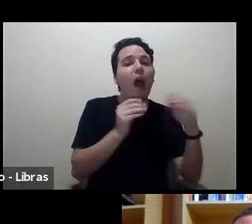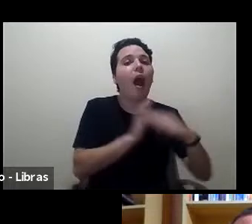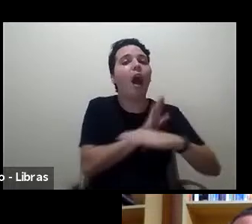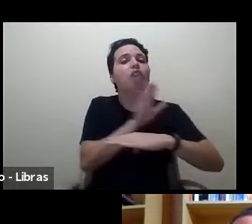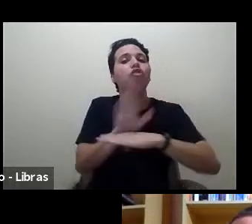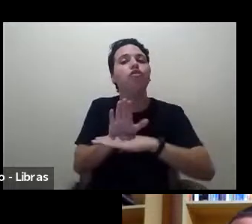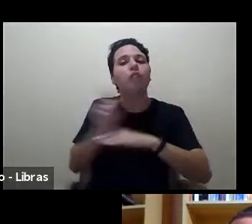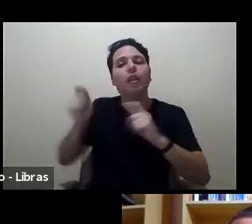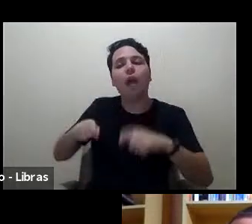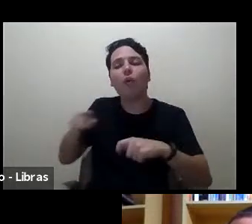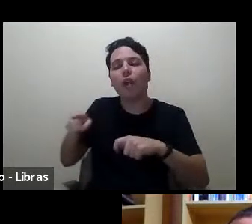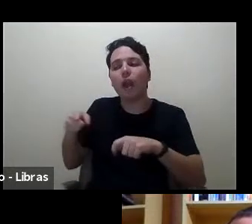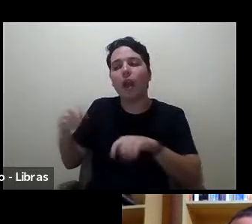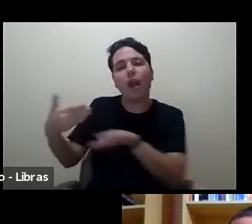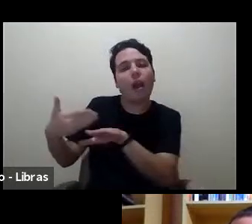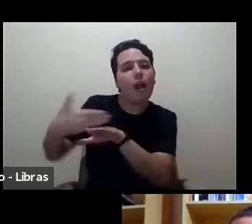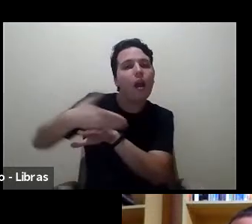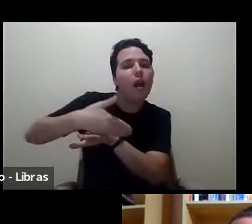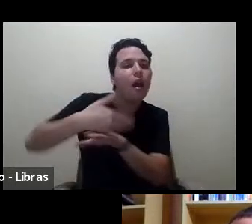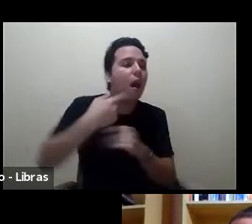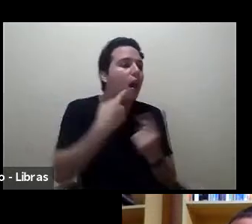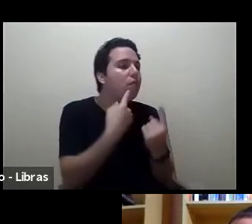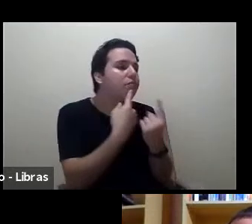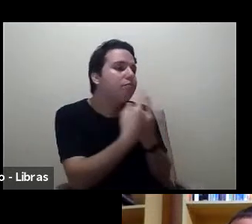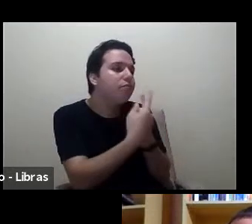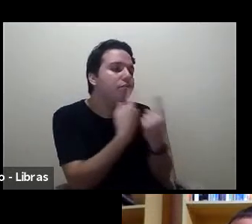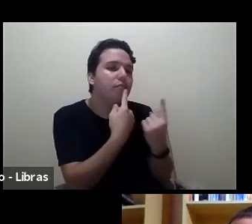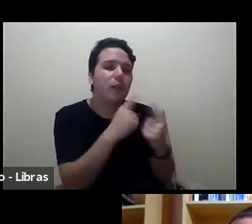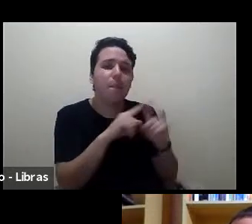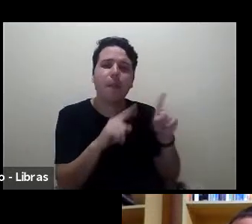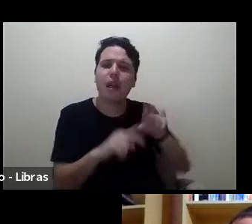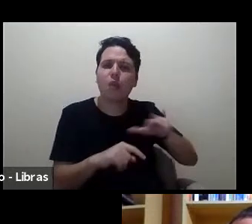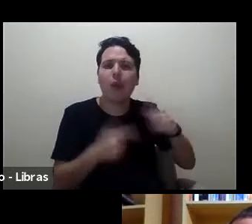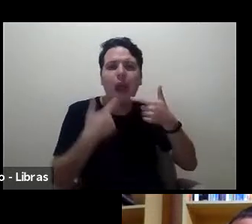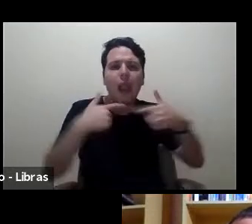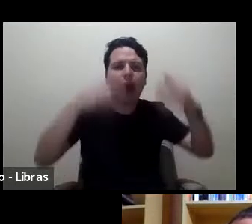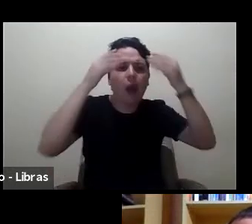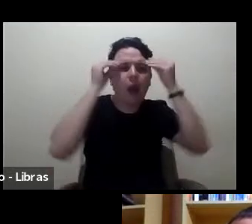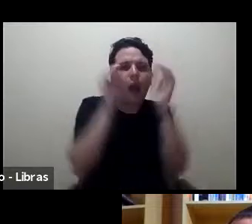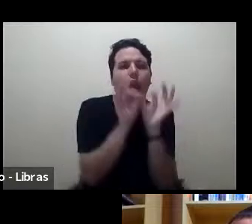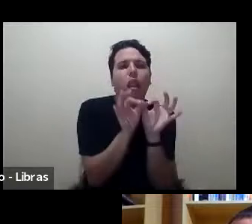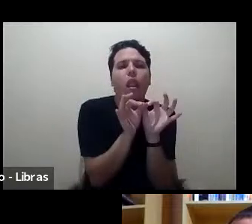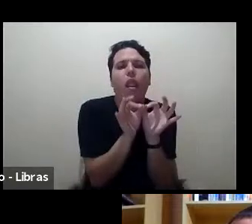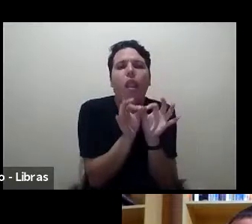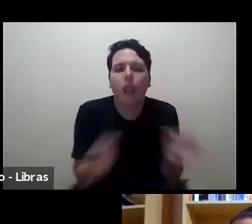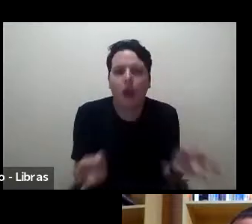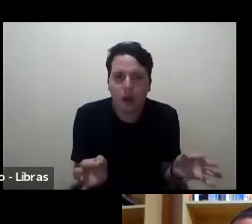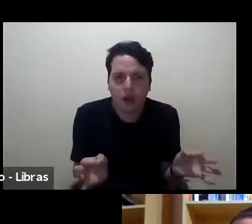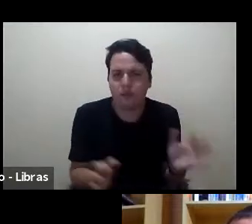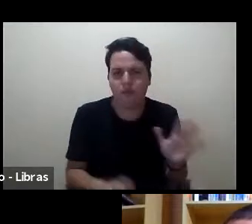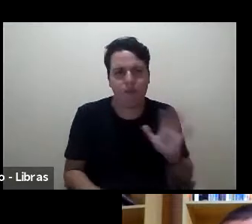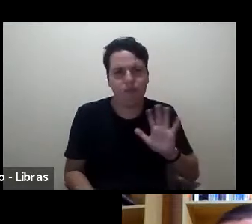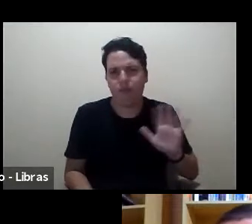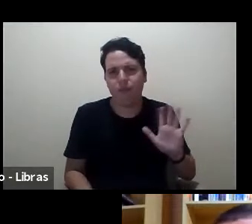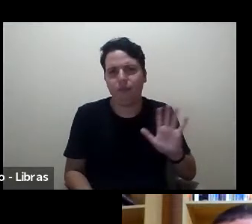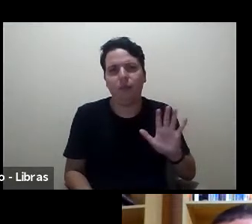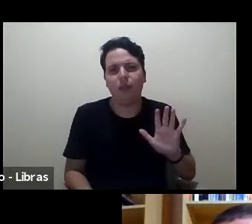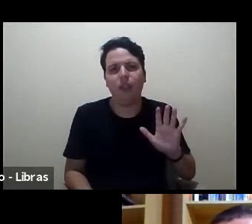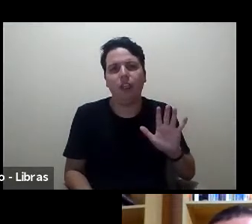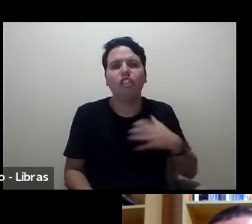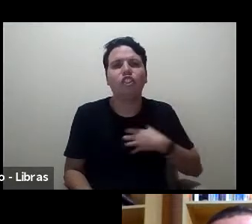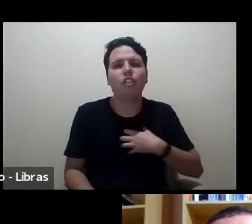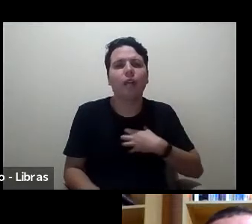diálogo, mas ela não é uma linguagem simplificadora, ela não é uma linguagem que simplifica os